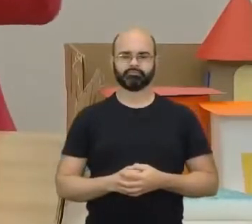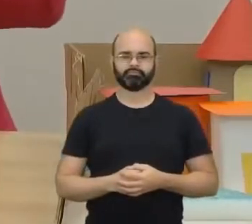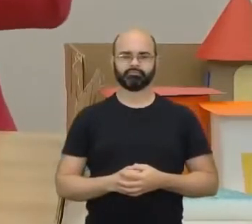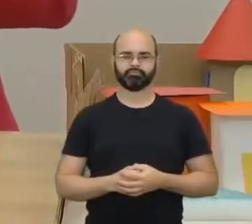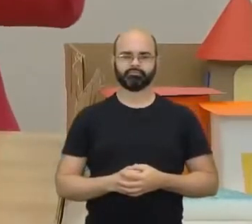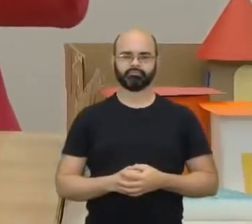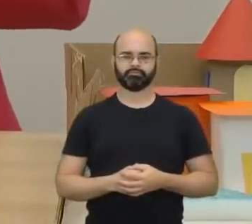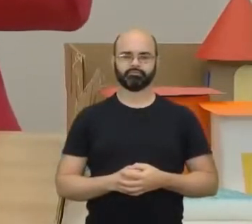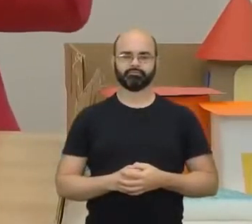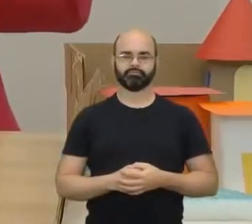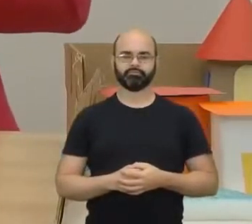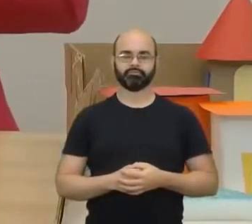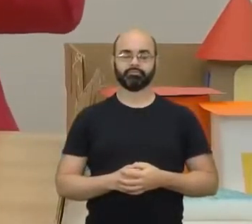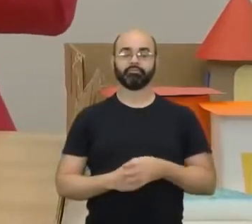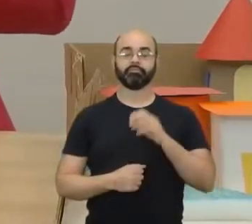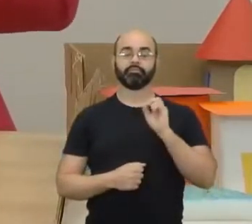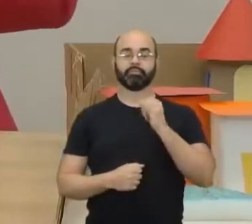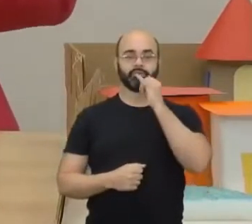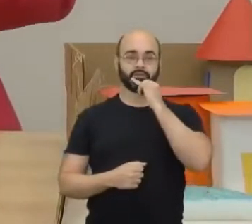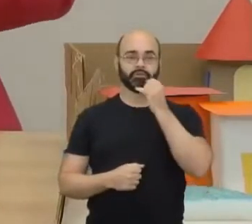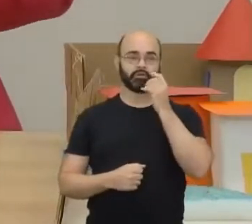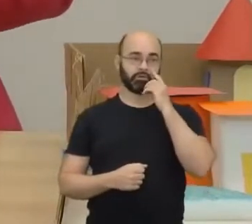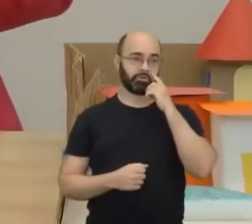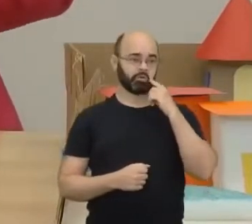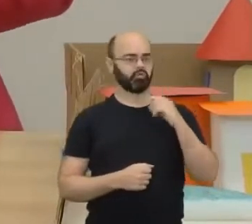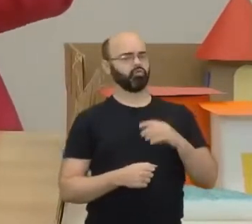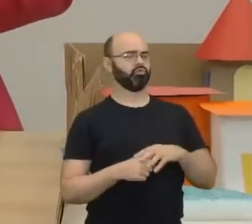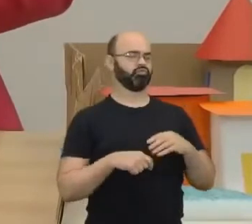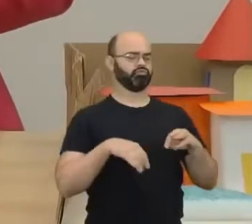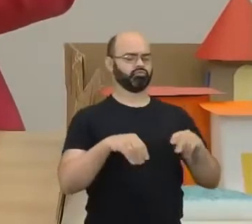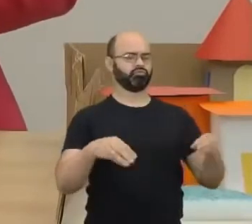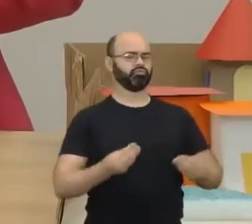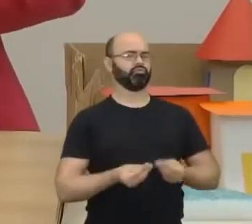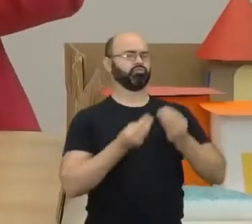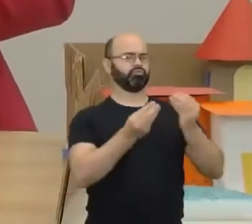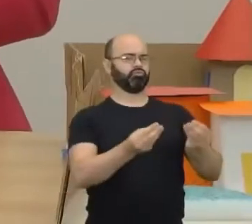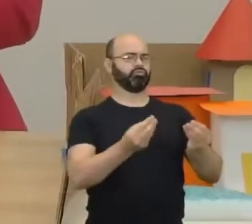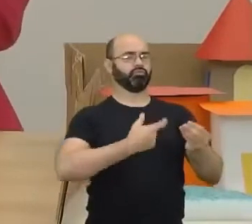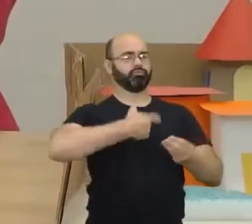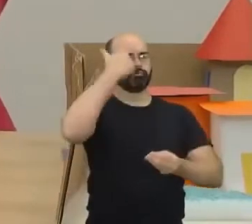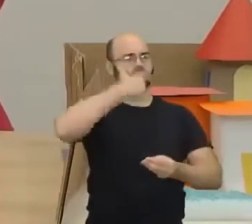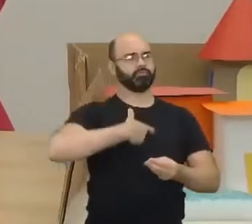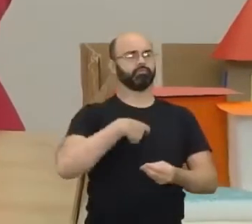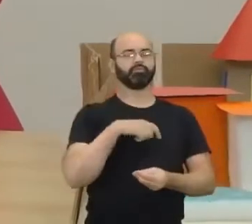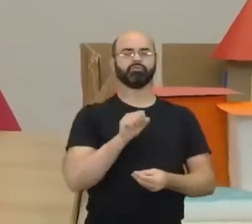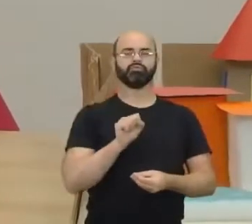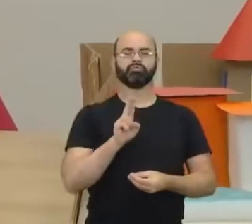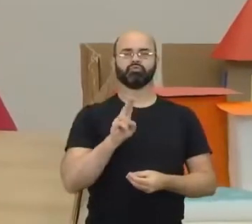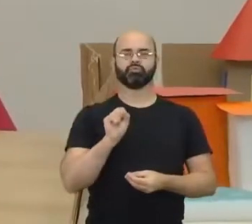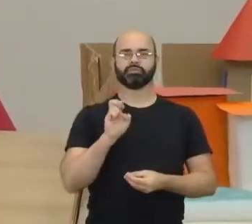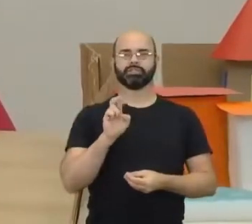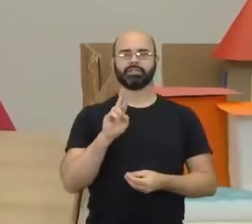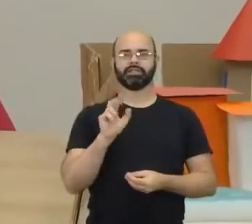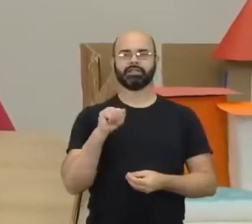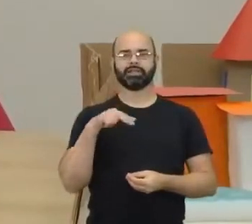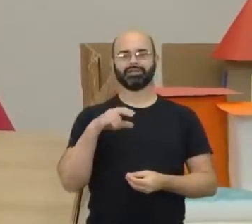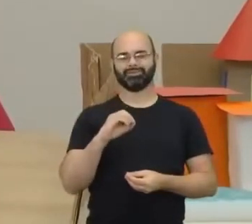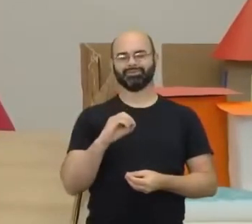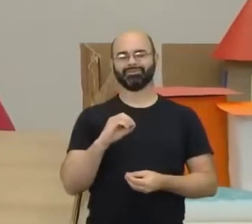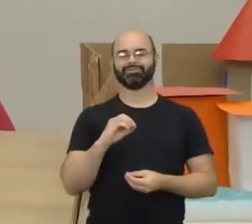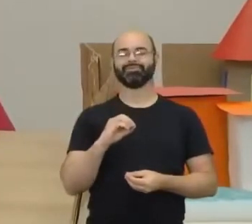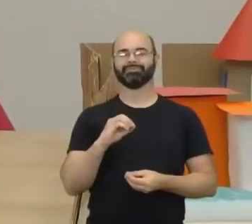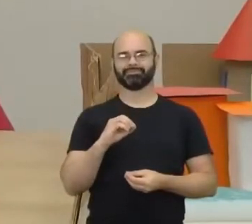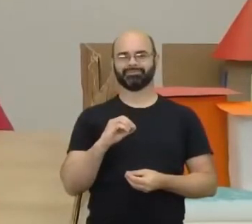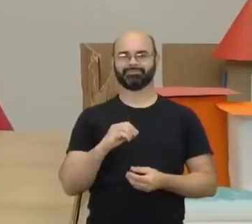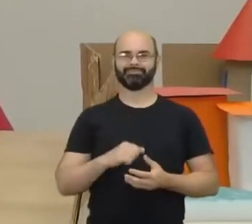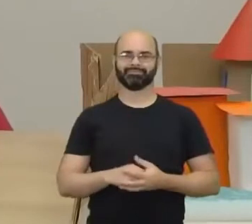Quem deu a terra, não foi esse aqui, ó? Então, ele vai se chamar suzerano. Deixa eu colocar aqui na frentinha dele. Ver se